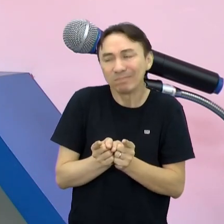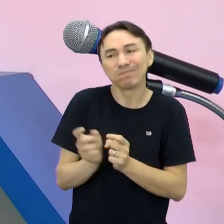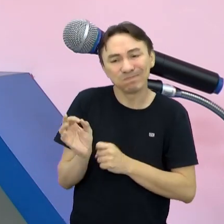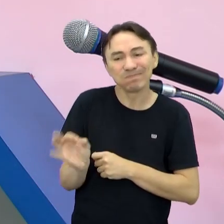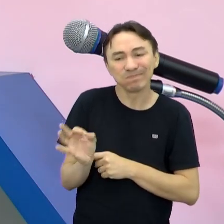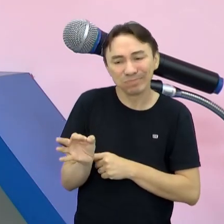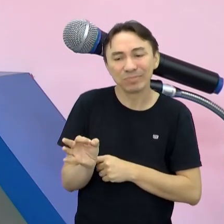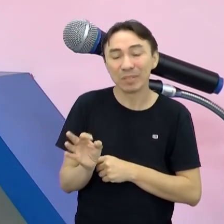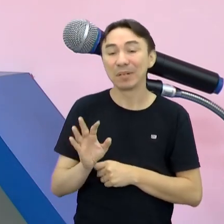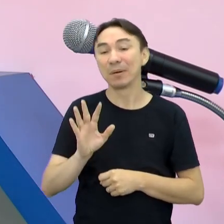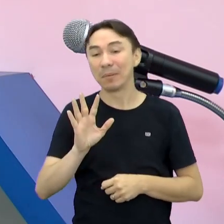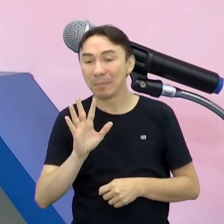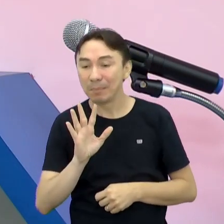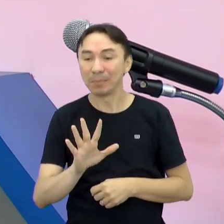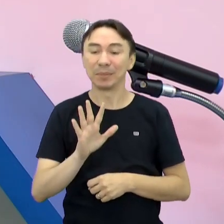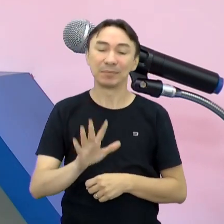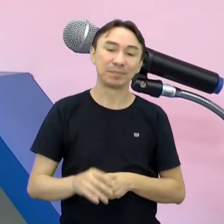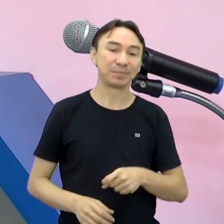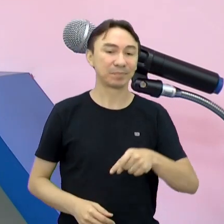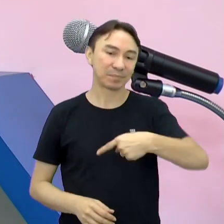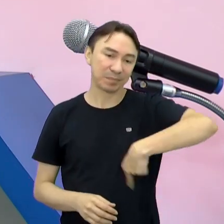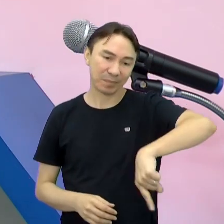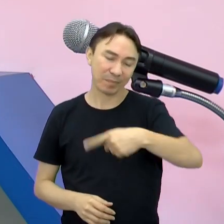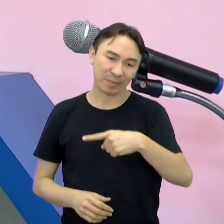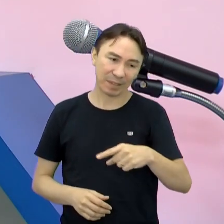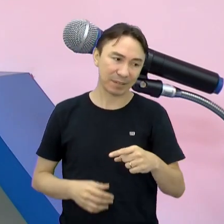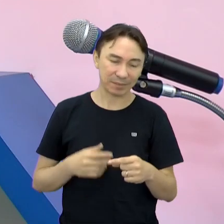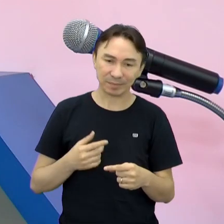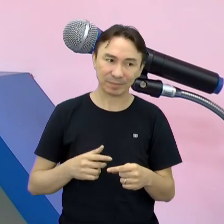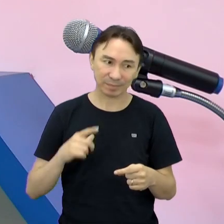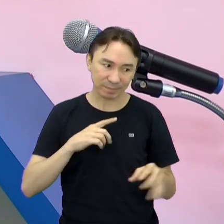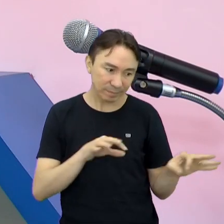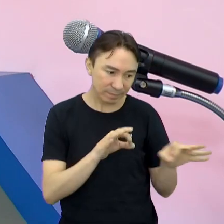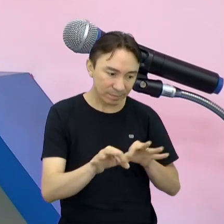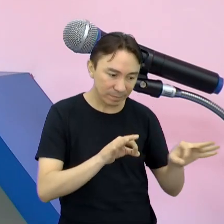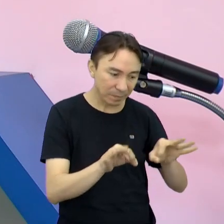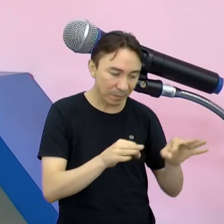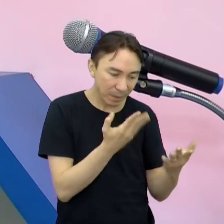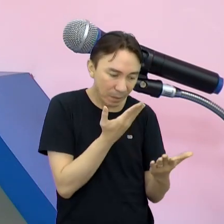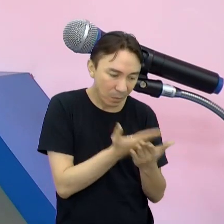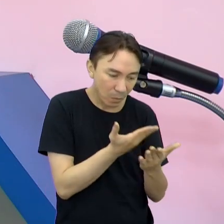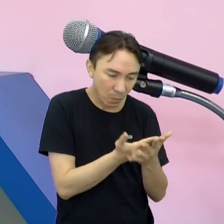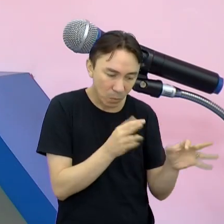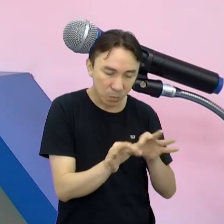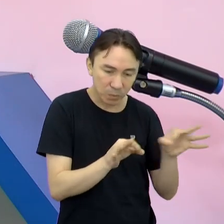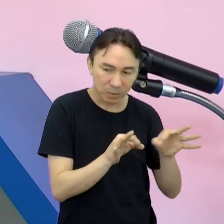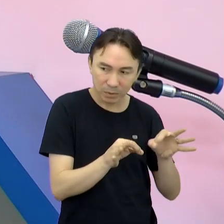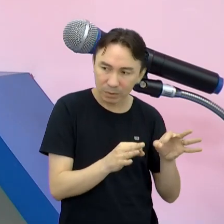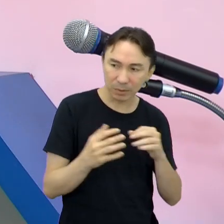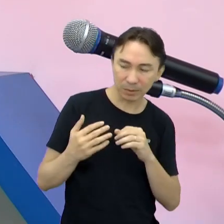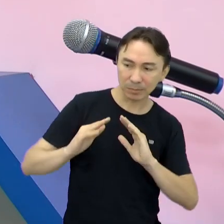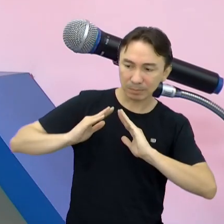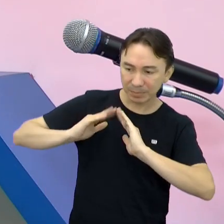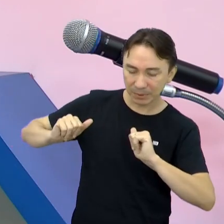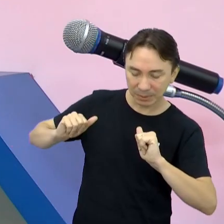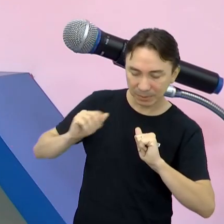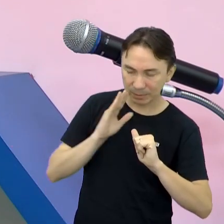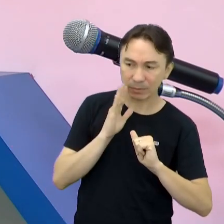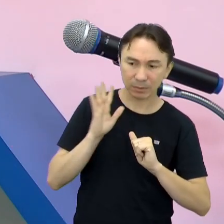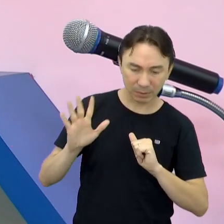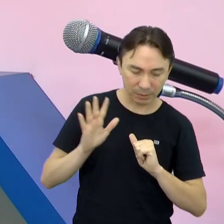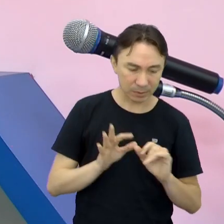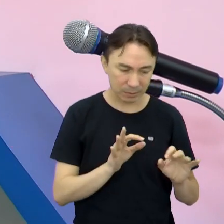quando você... a gente está sempre envolvido em fazer aulas, né? Então, quando você pediu, a gente já muda a chavinha, já começa a pensar em situações